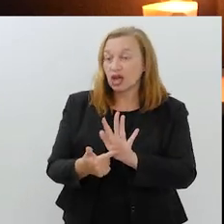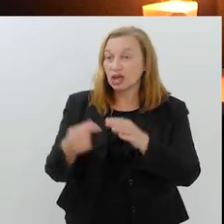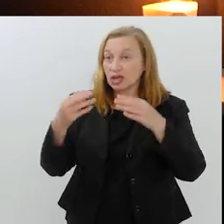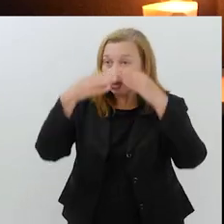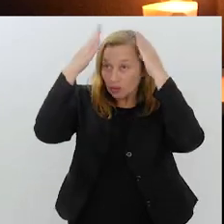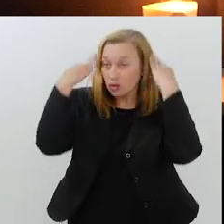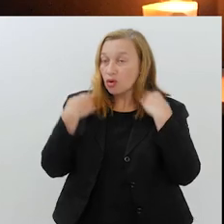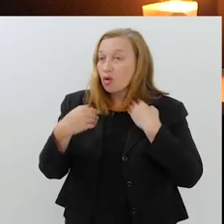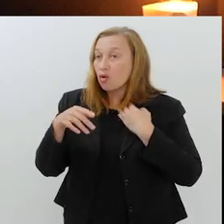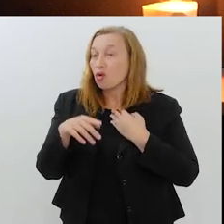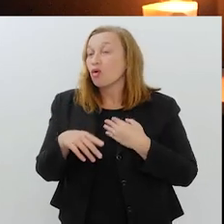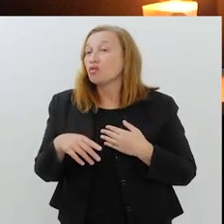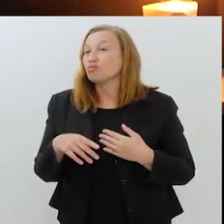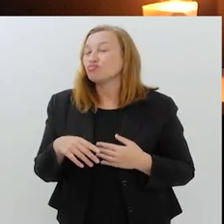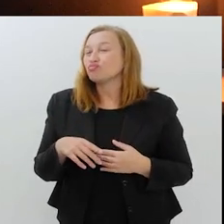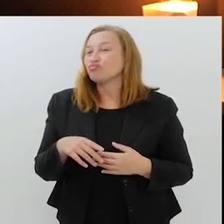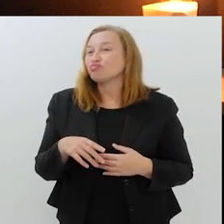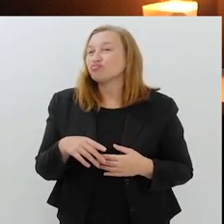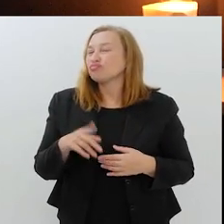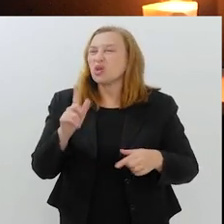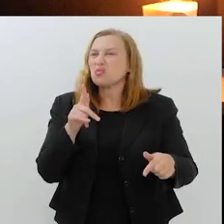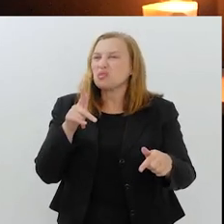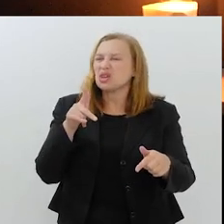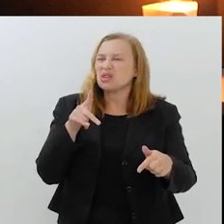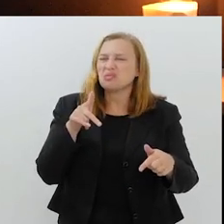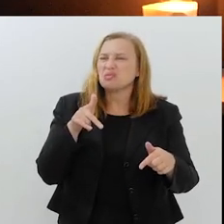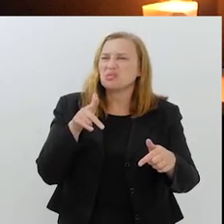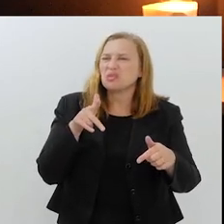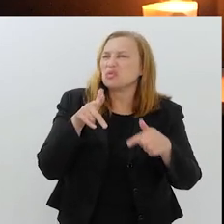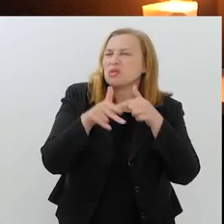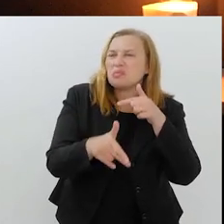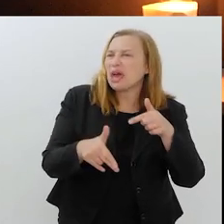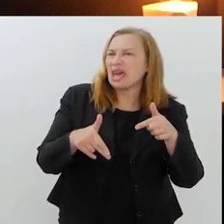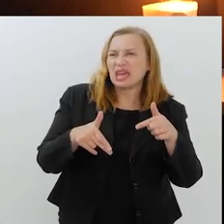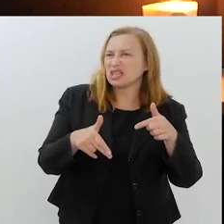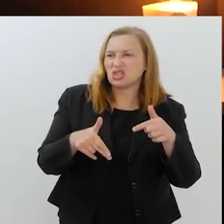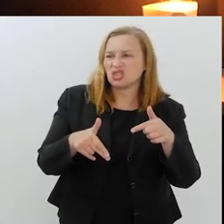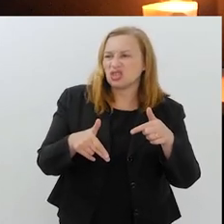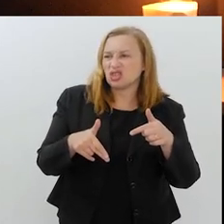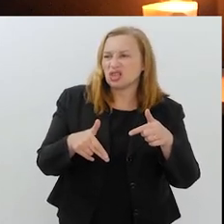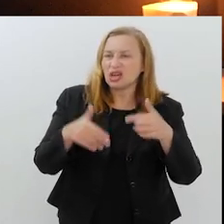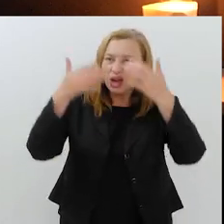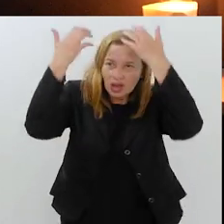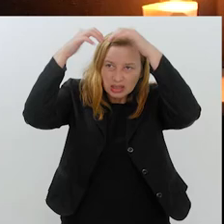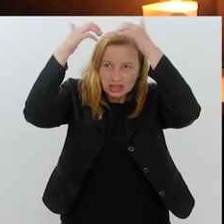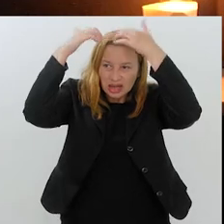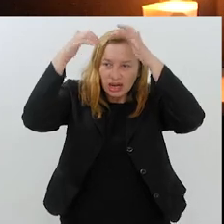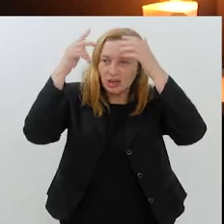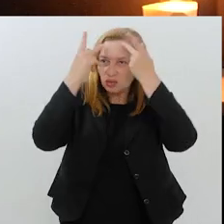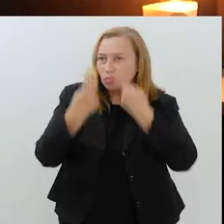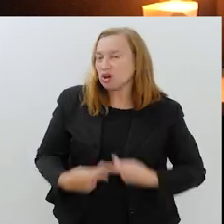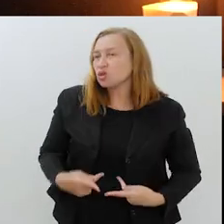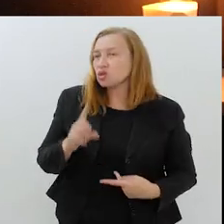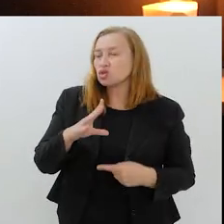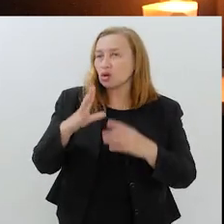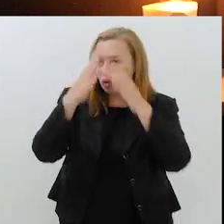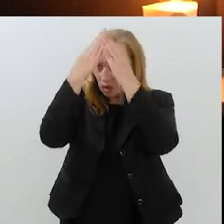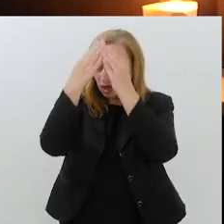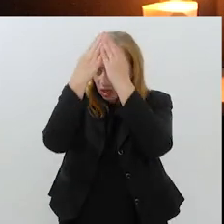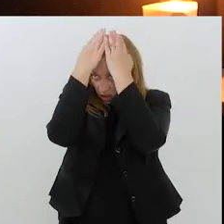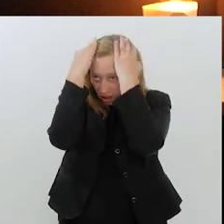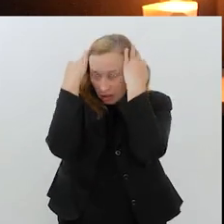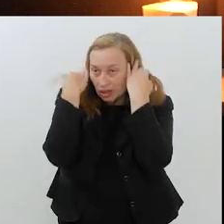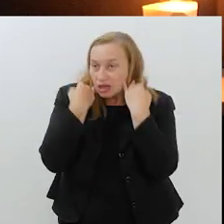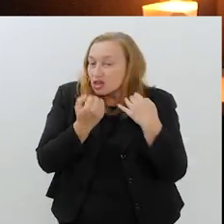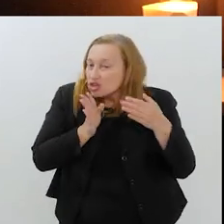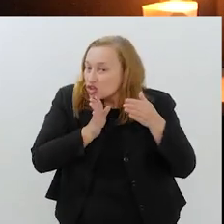mostrar que o véu não encobre o cérebro ou o intelecto da mulher muçulmana. Ele apenas cobre o